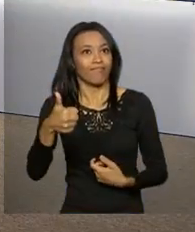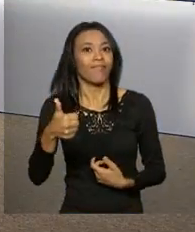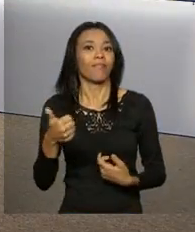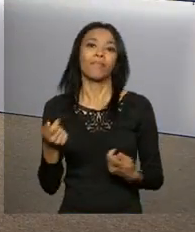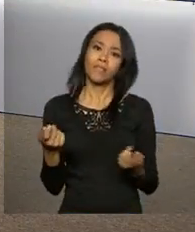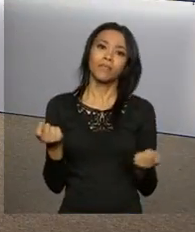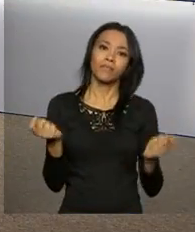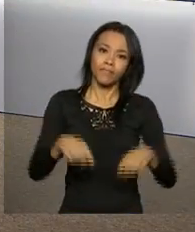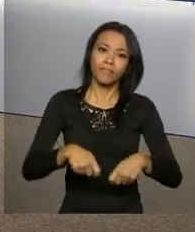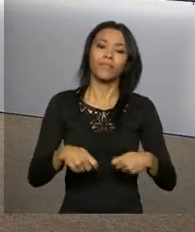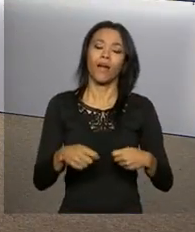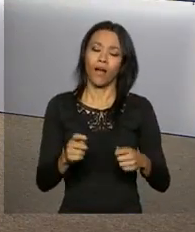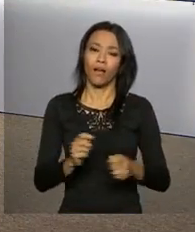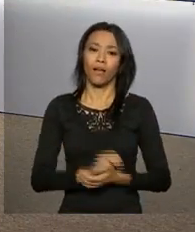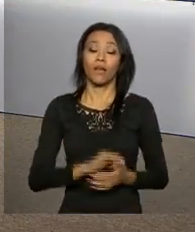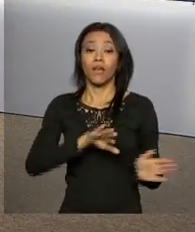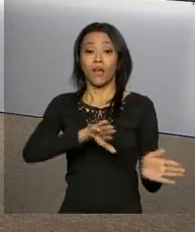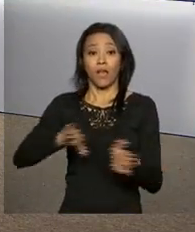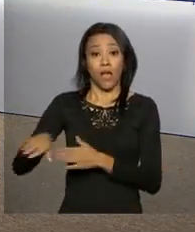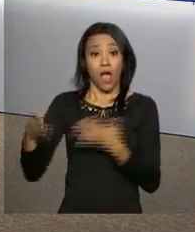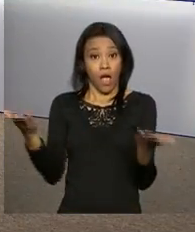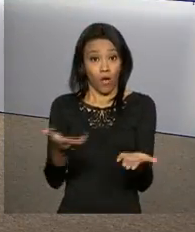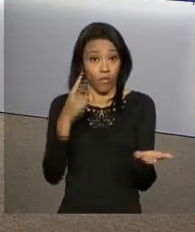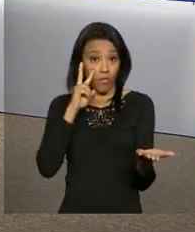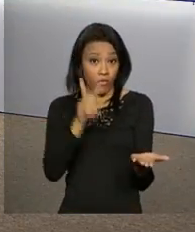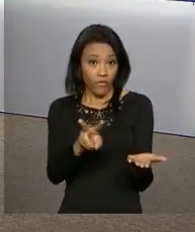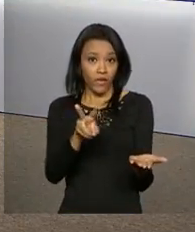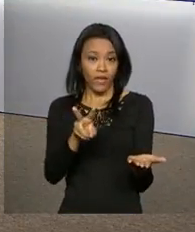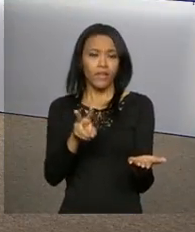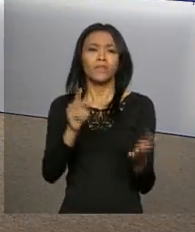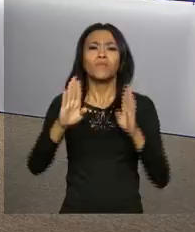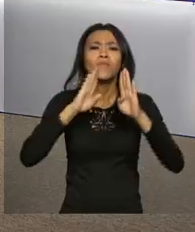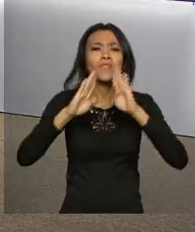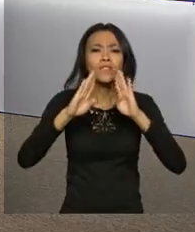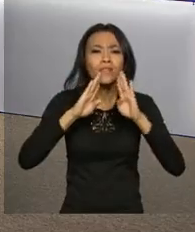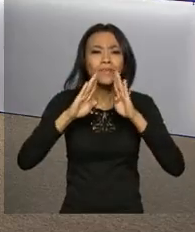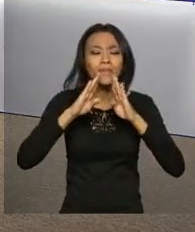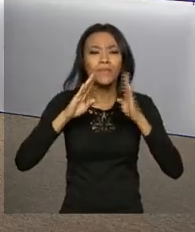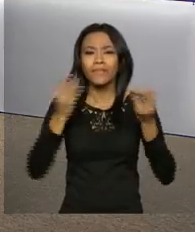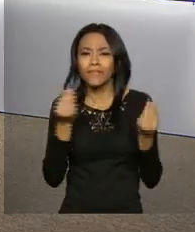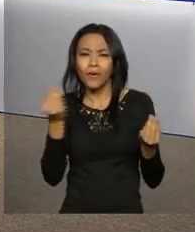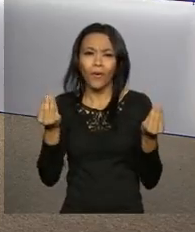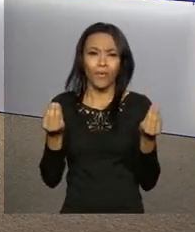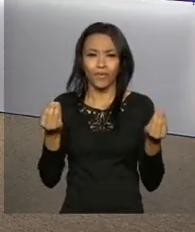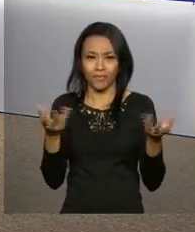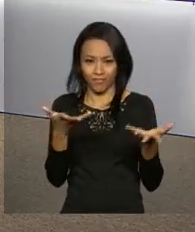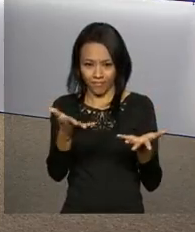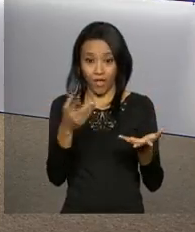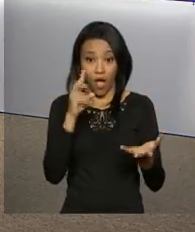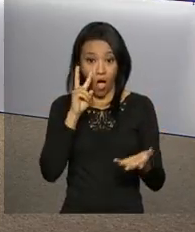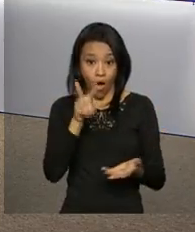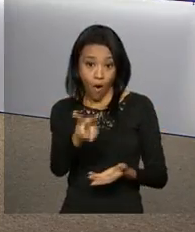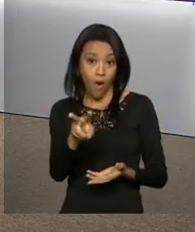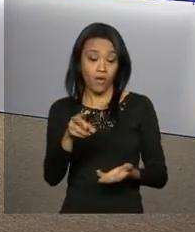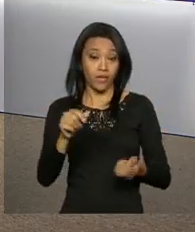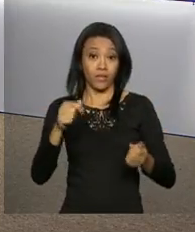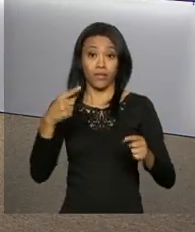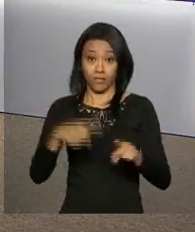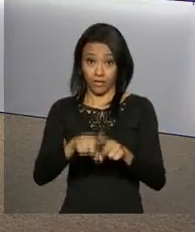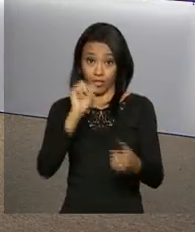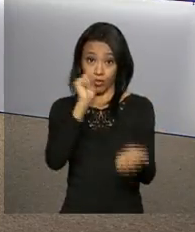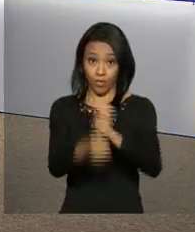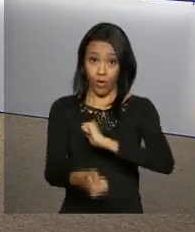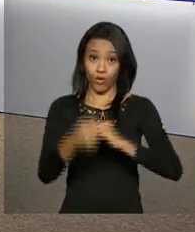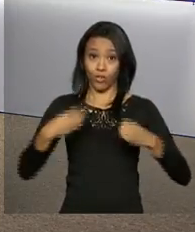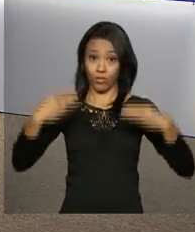E agora nós vamos acompanhar como está essa mobilização pelas redes sociais. A gente tem aí, olha só, do Ministério do Esporte,